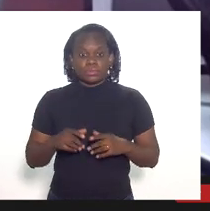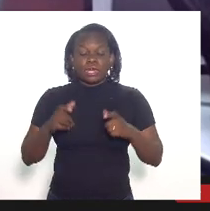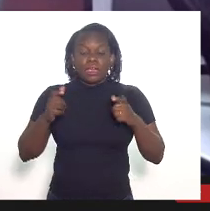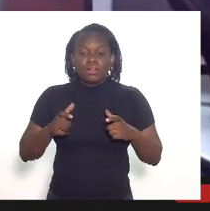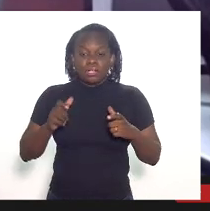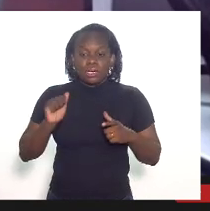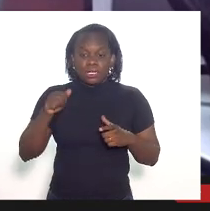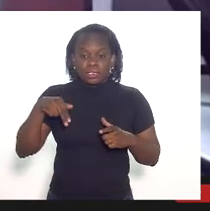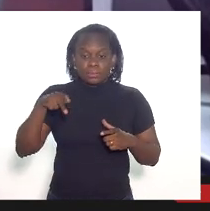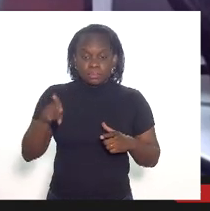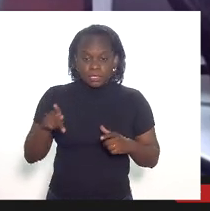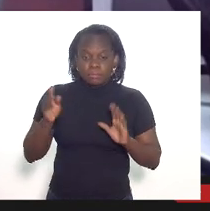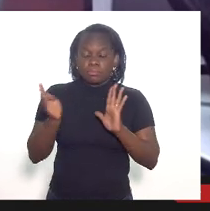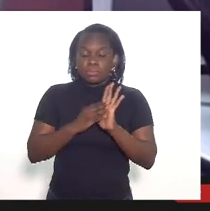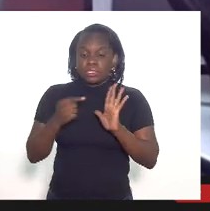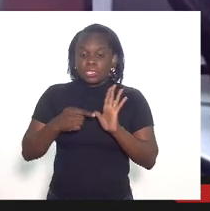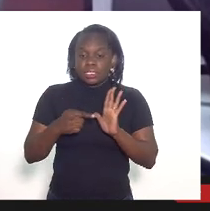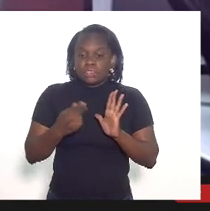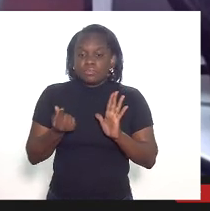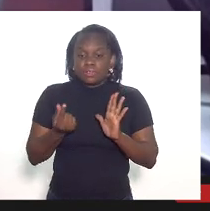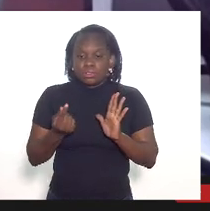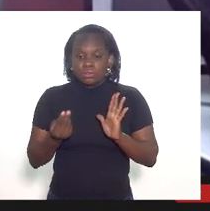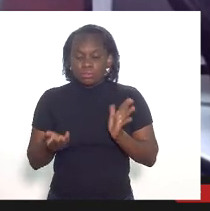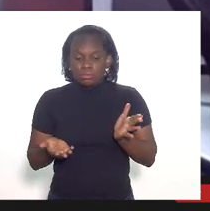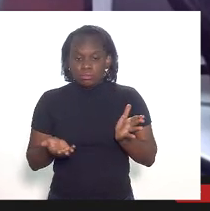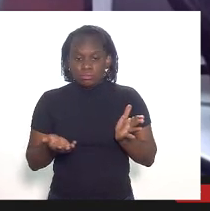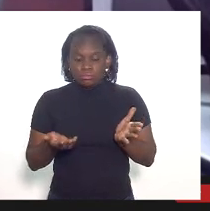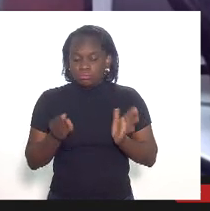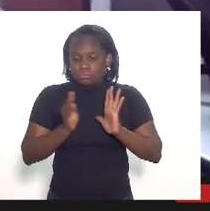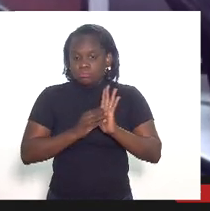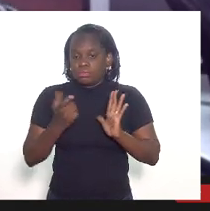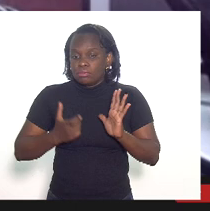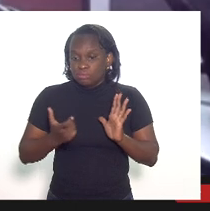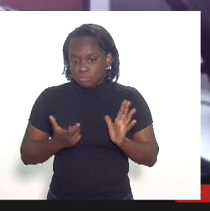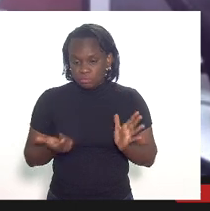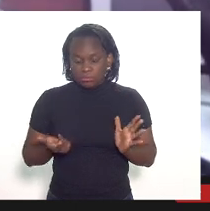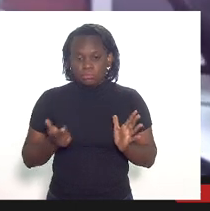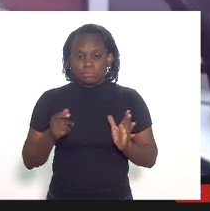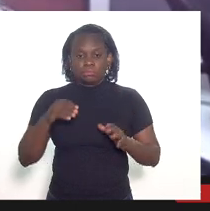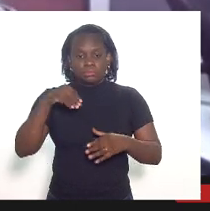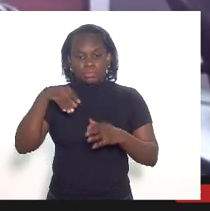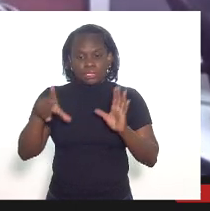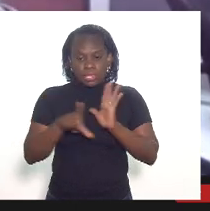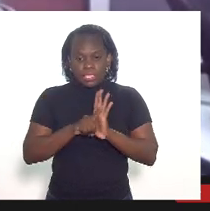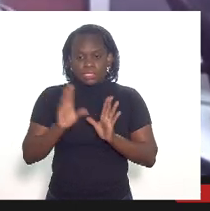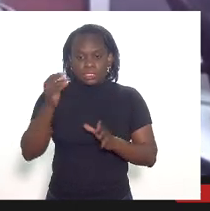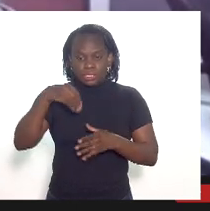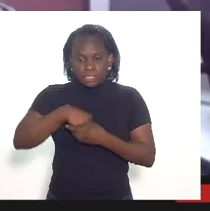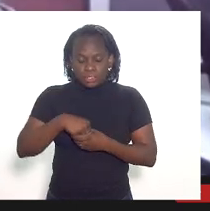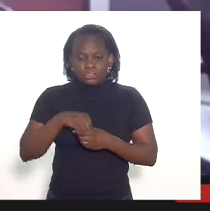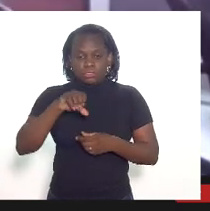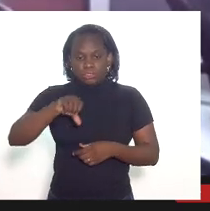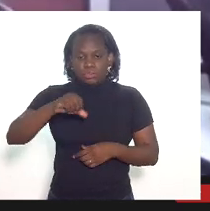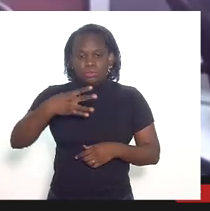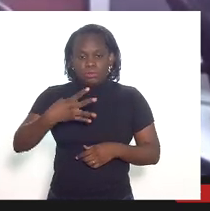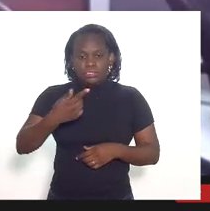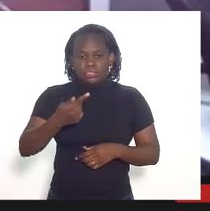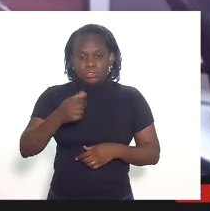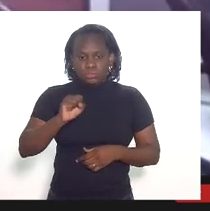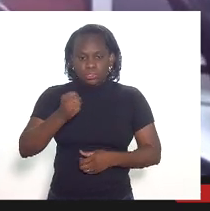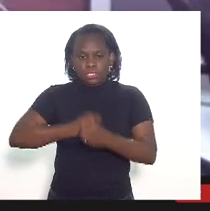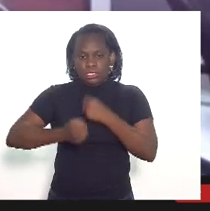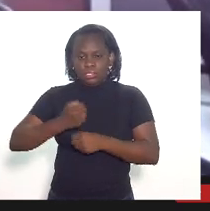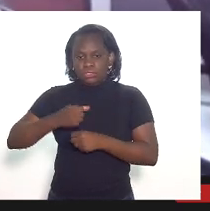que a INP encaixa esse valor esses valores dentro da lei 9478 de